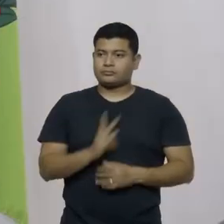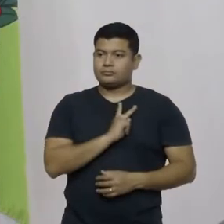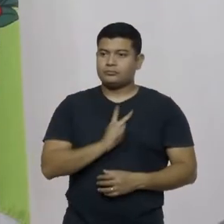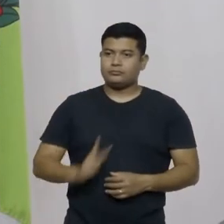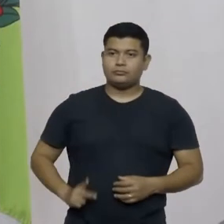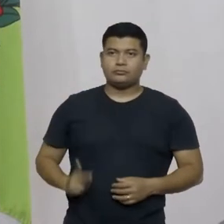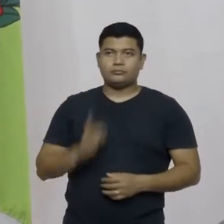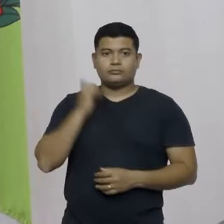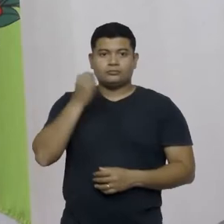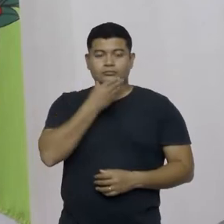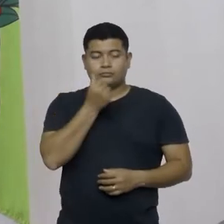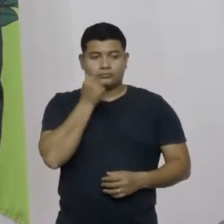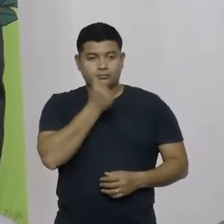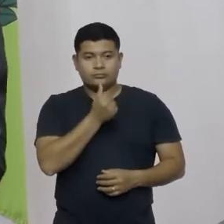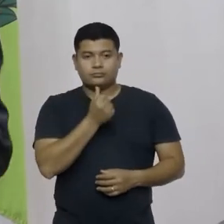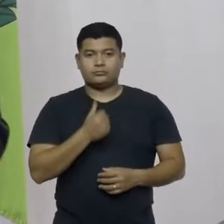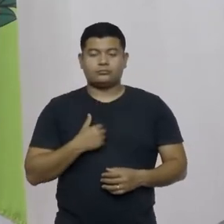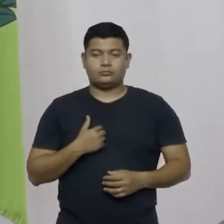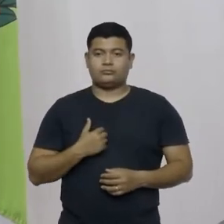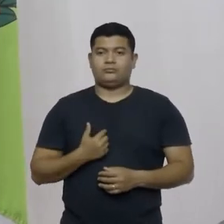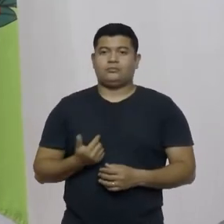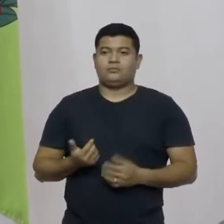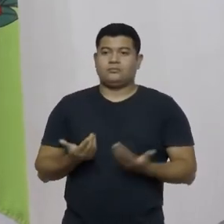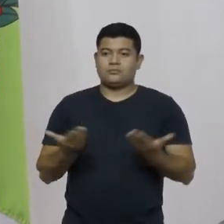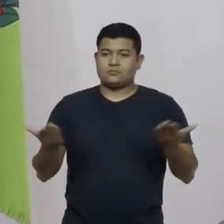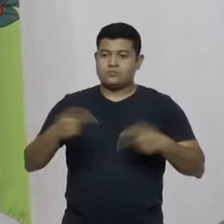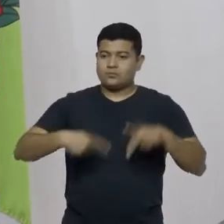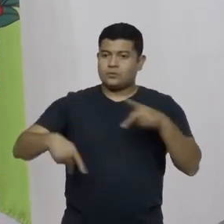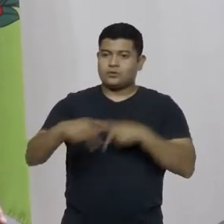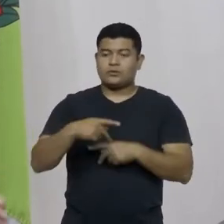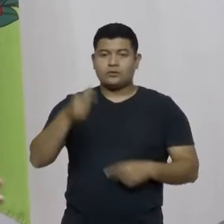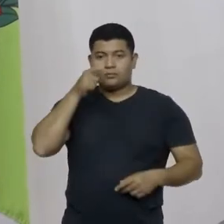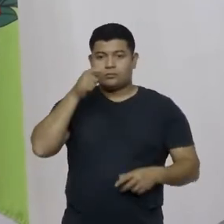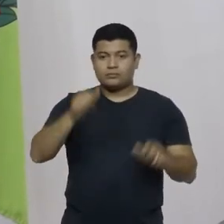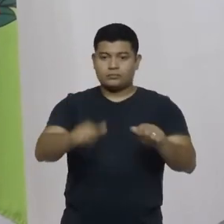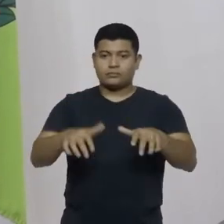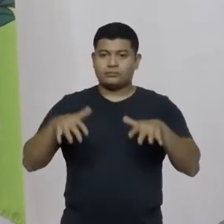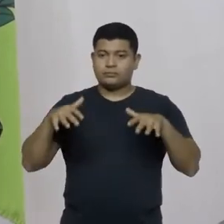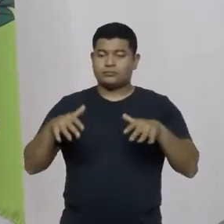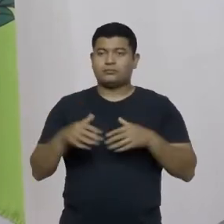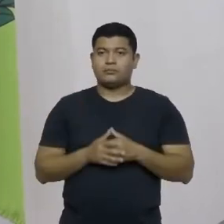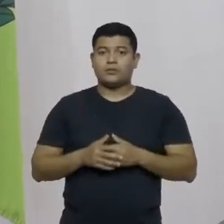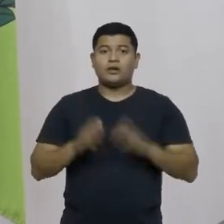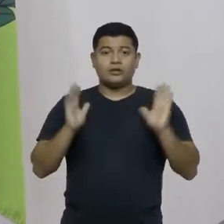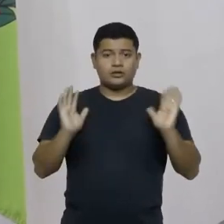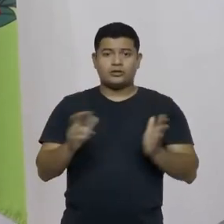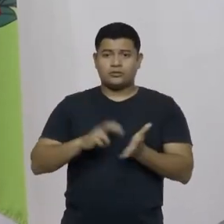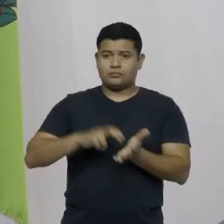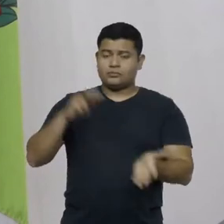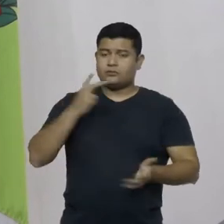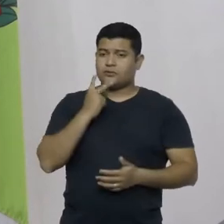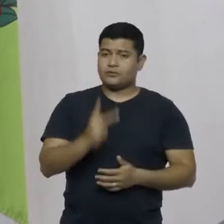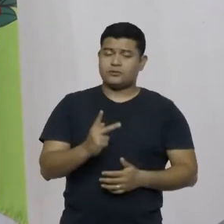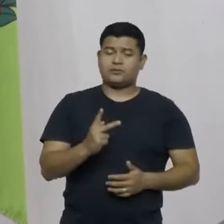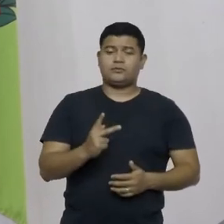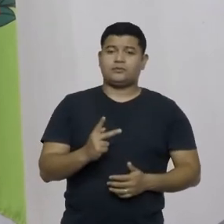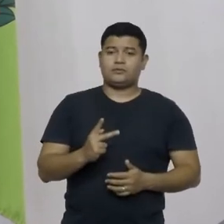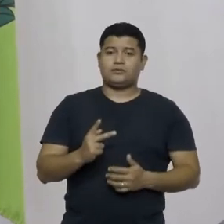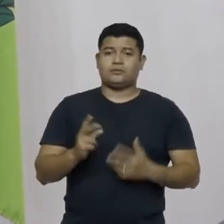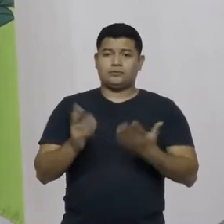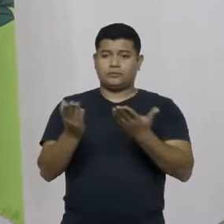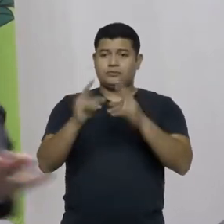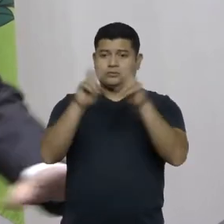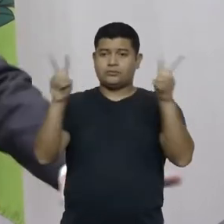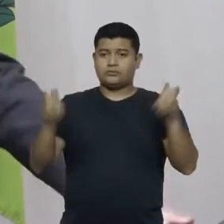deputados simados catarinenses eu já mencionei de manhã já falei aqui sobre a questão que